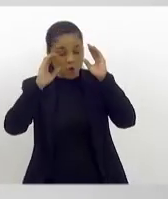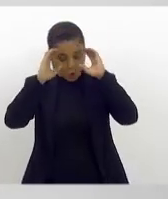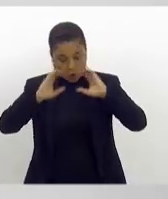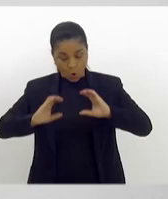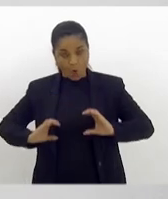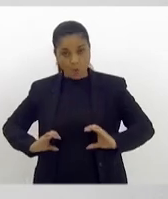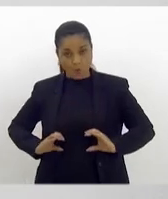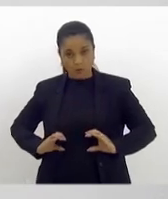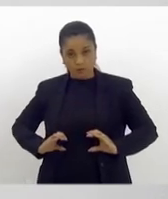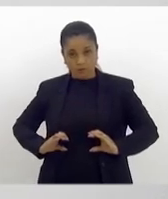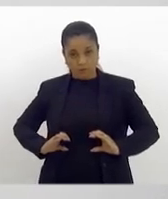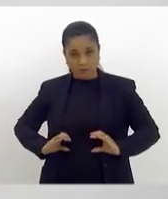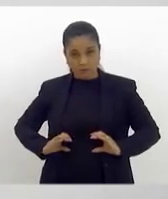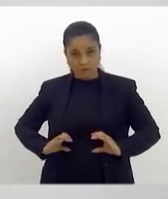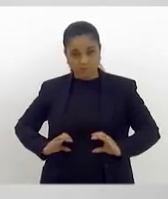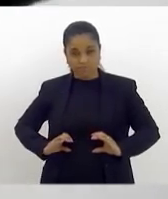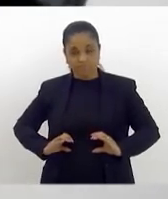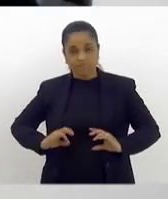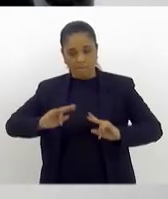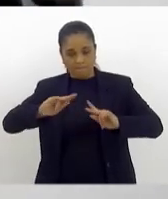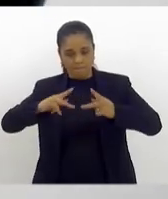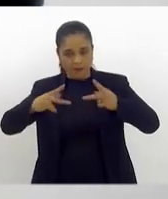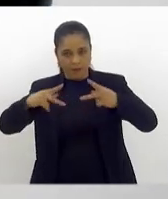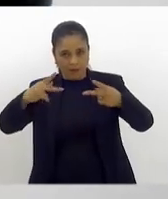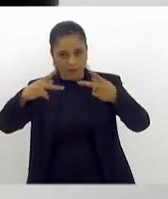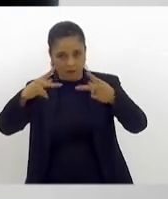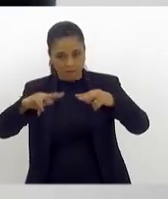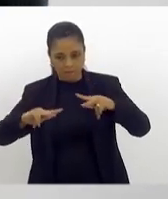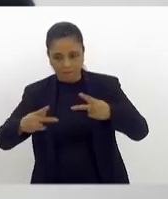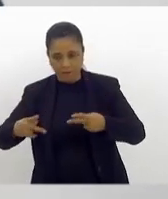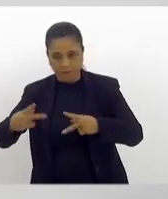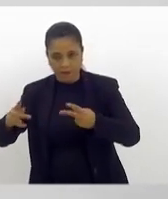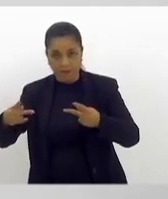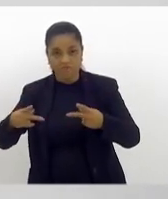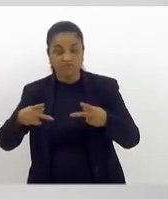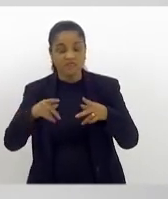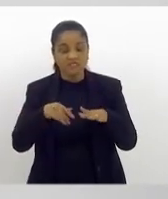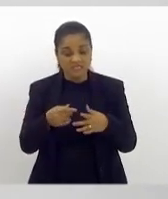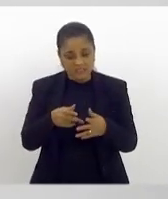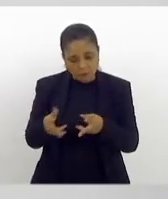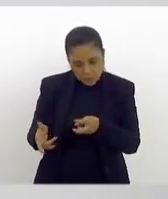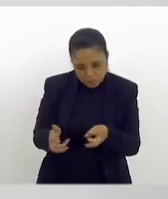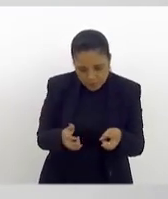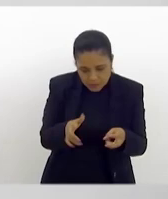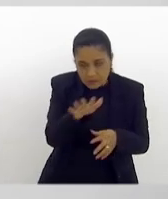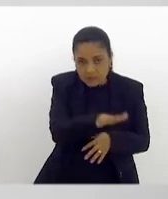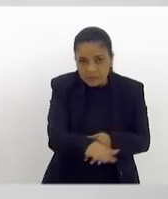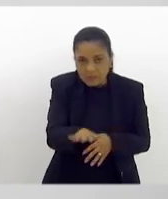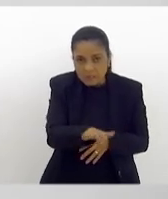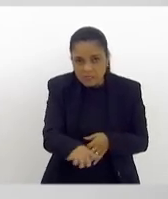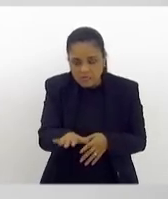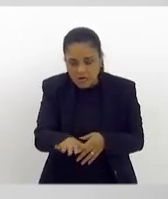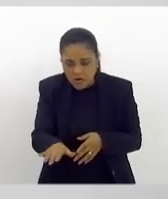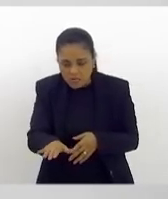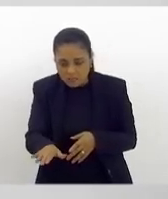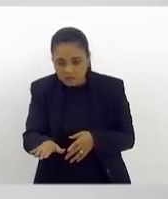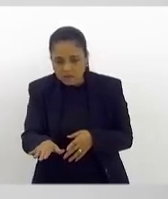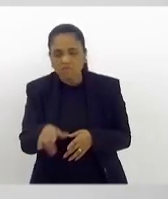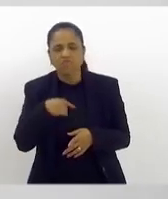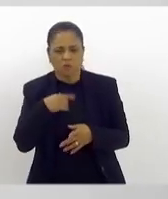que, se observados desde cedo, principalmente, eu tenho certeza que há aqui alguém